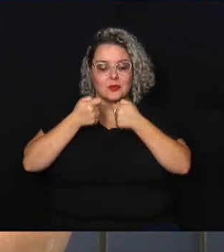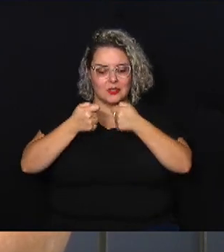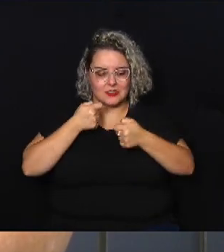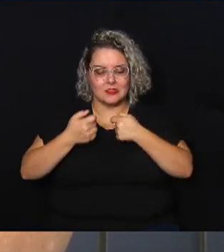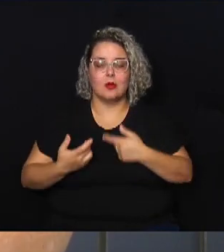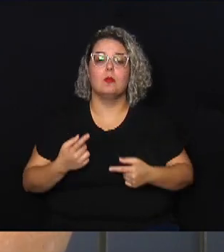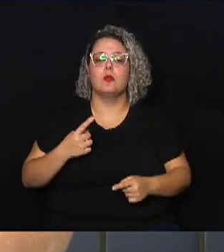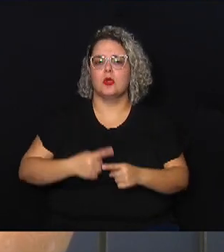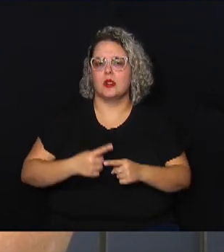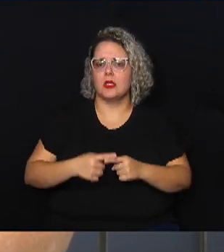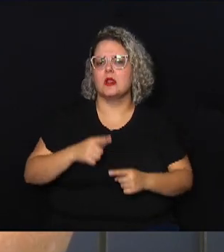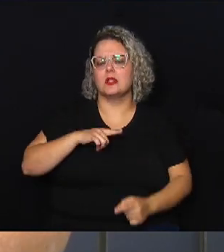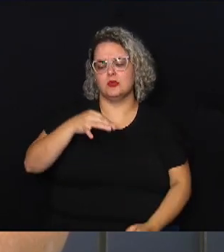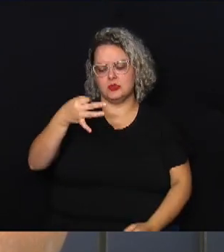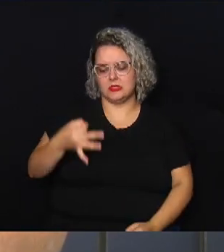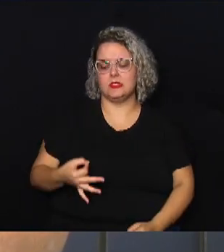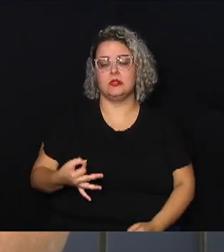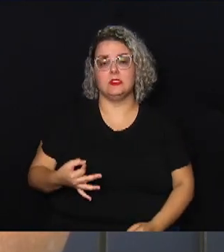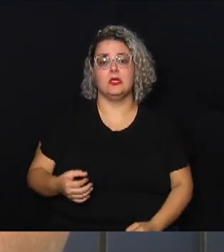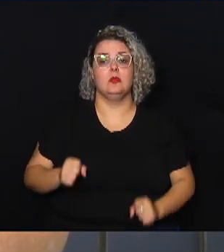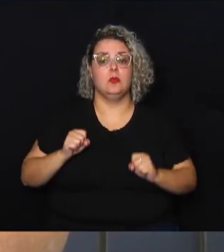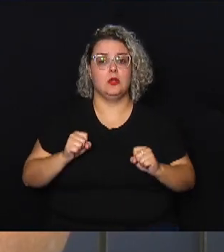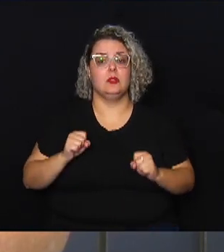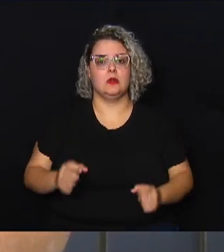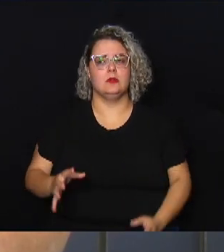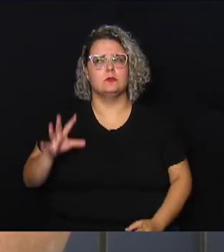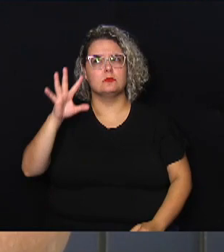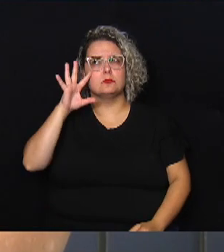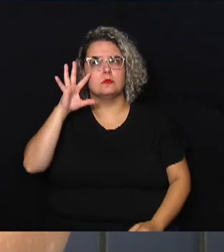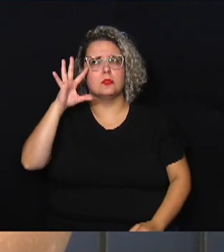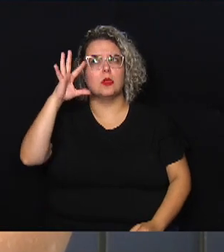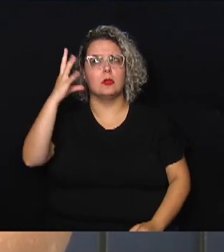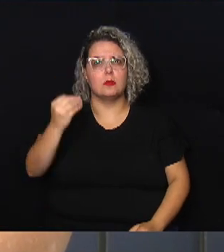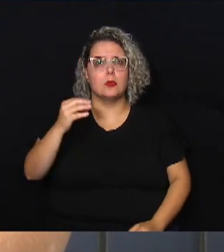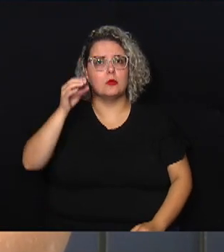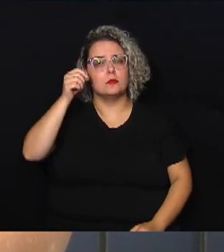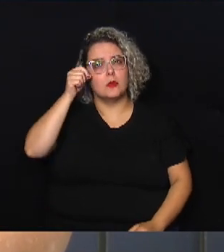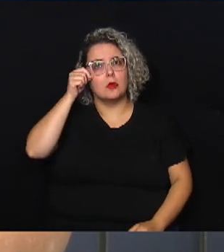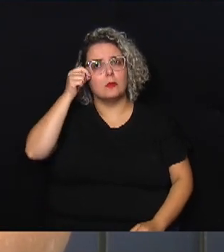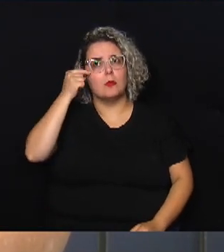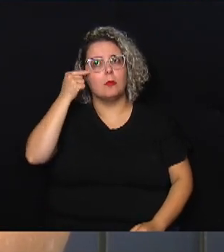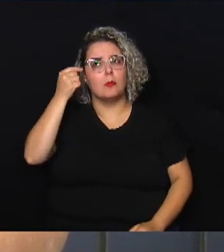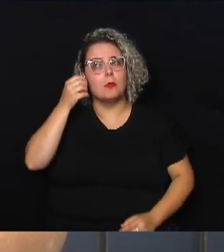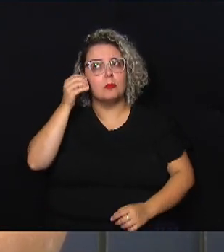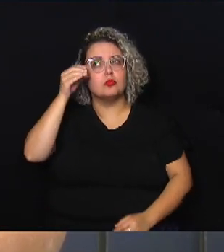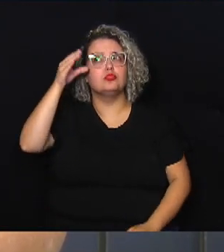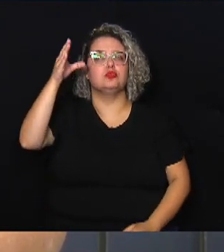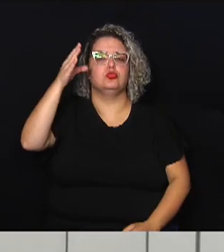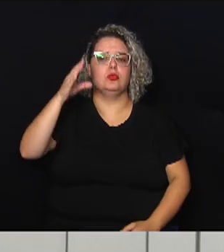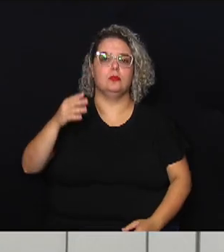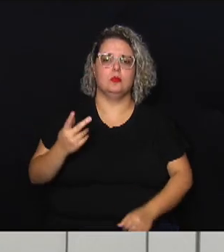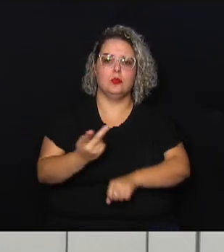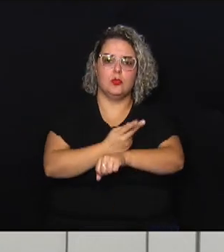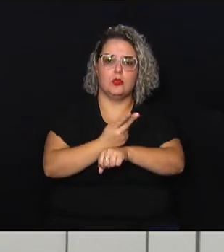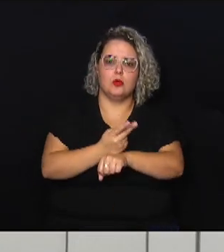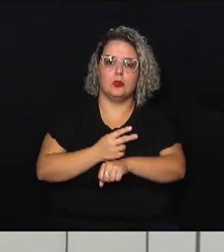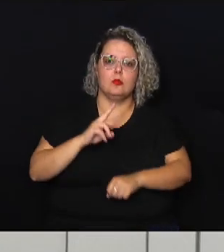que nós poderíamos enriquecer o pensamento de todos para buscarmos uma solução. Major Jaime.